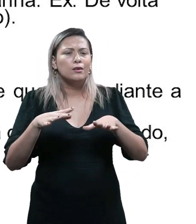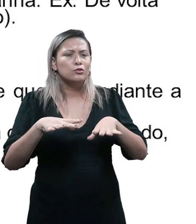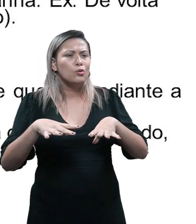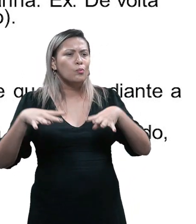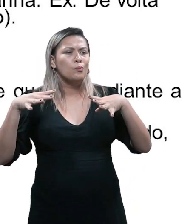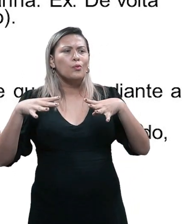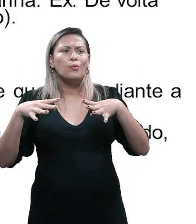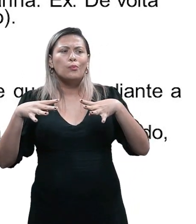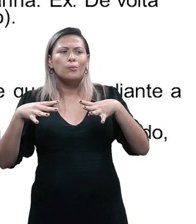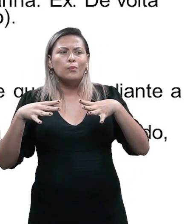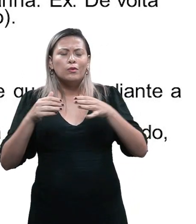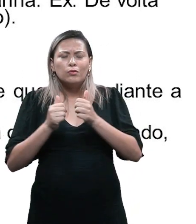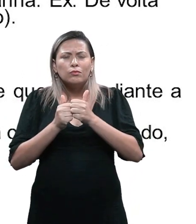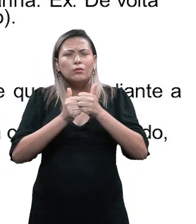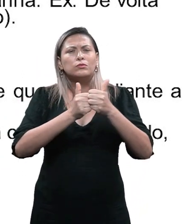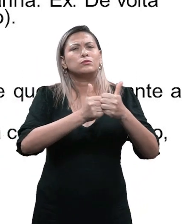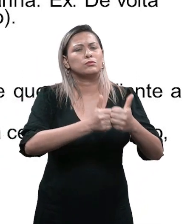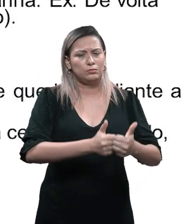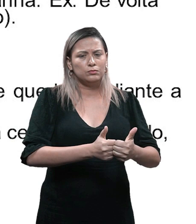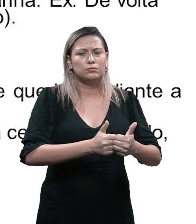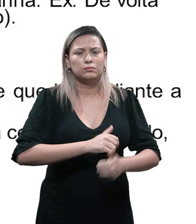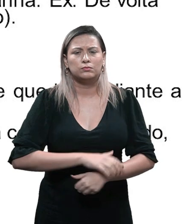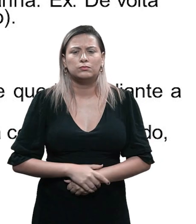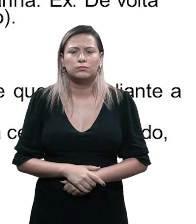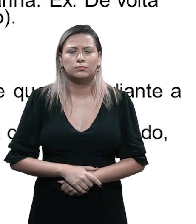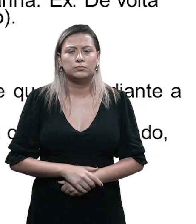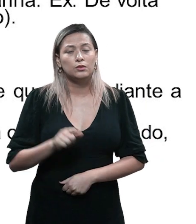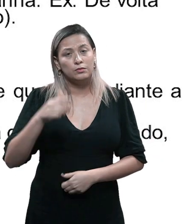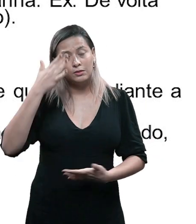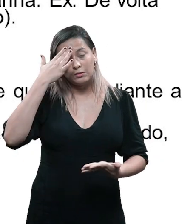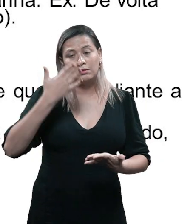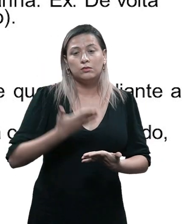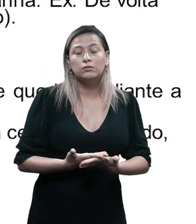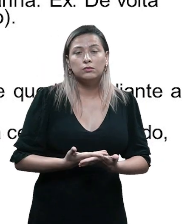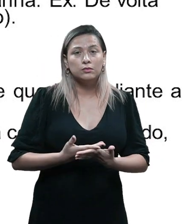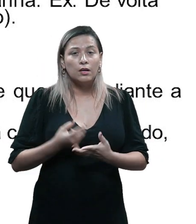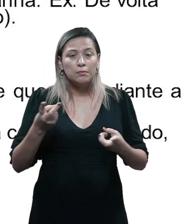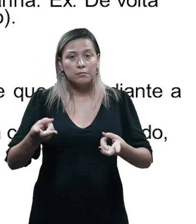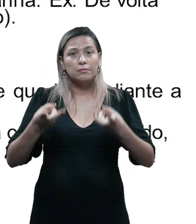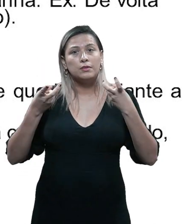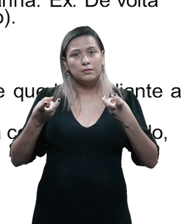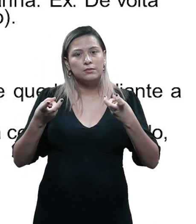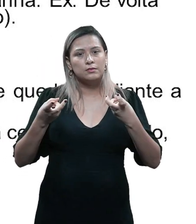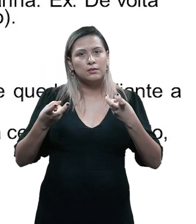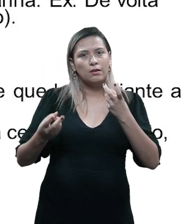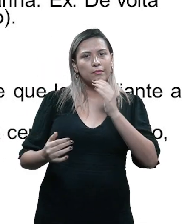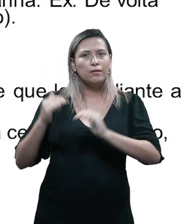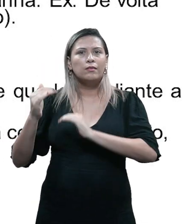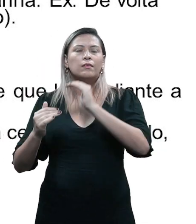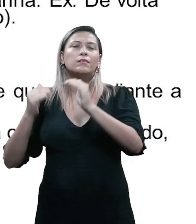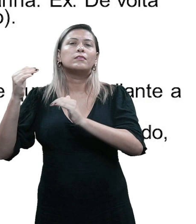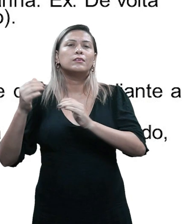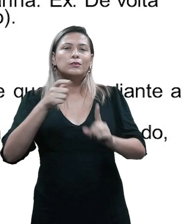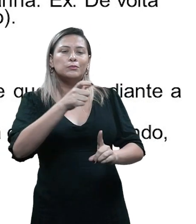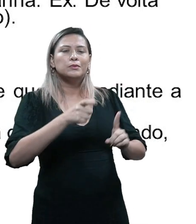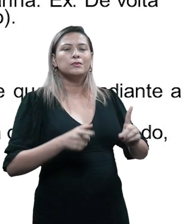acompanha. Certo? Então, isso é importante que você acompanhe a crença desse personagem, o crescimento desse personagem.